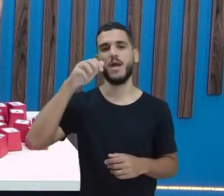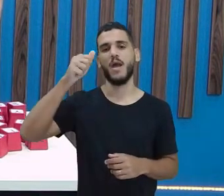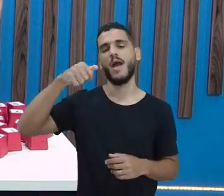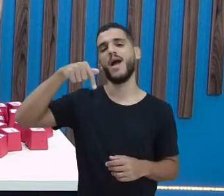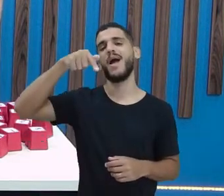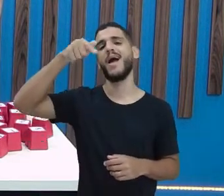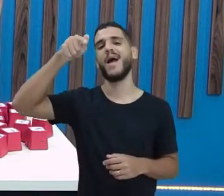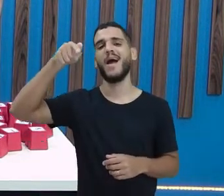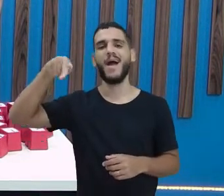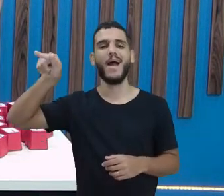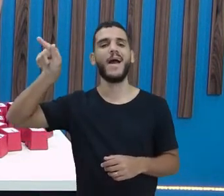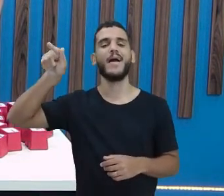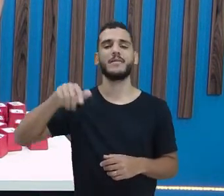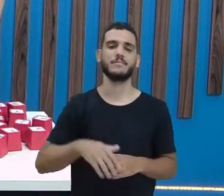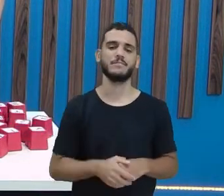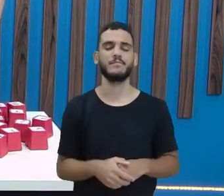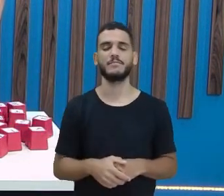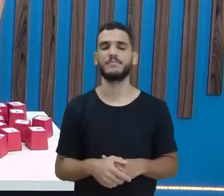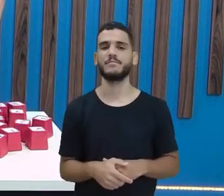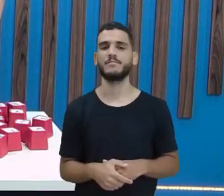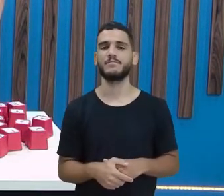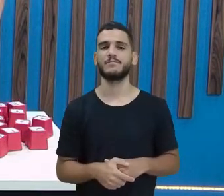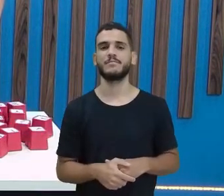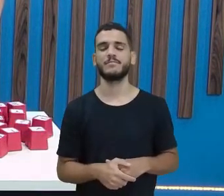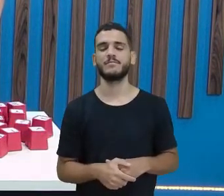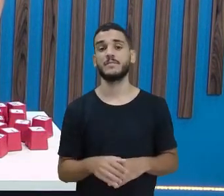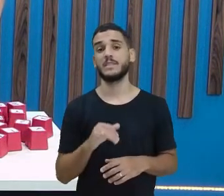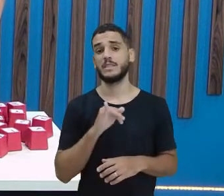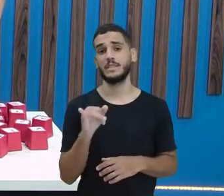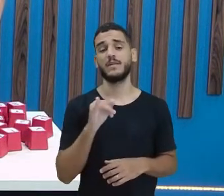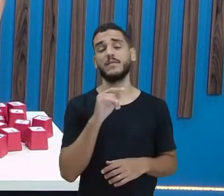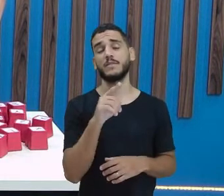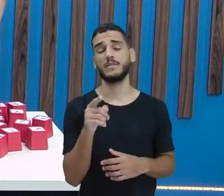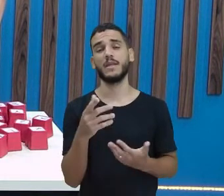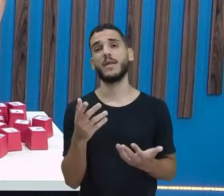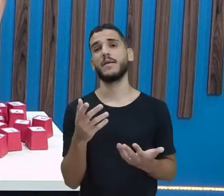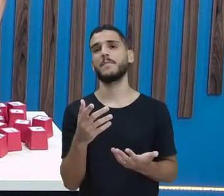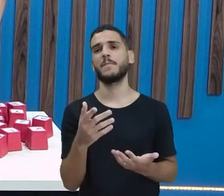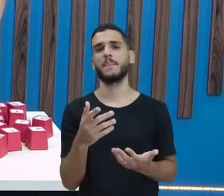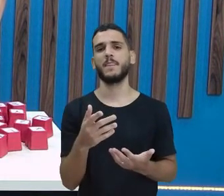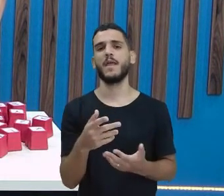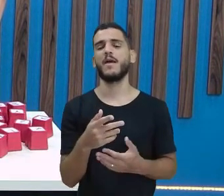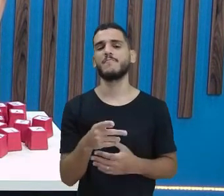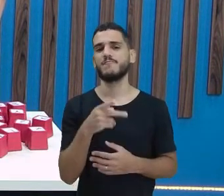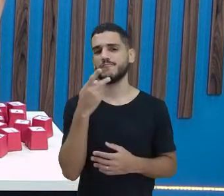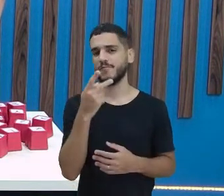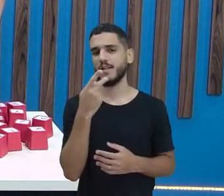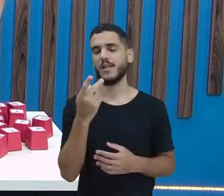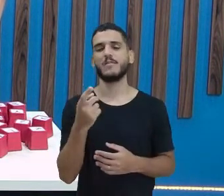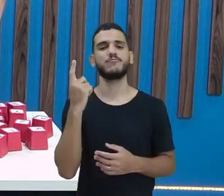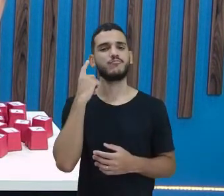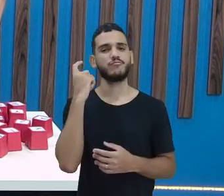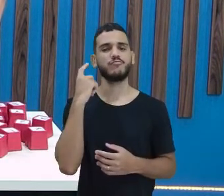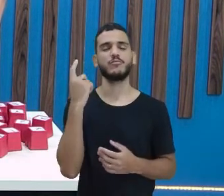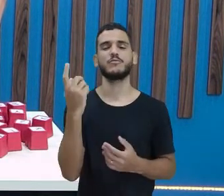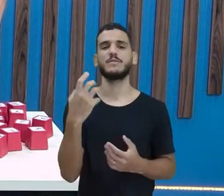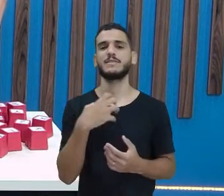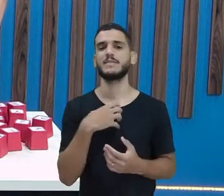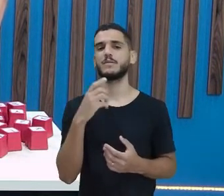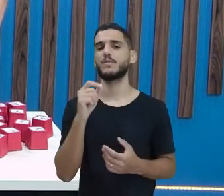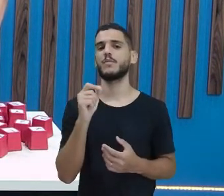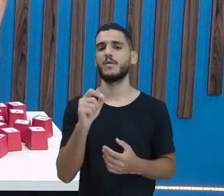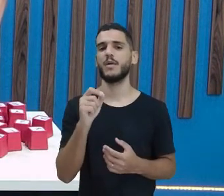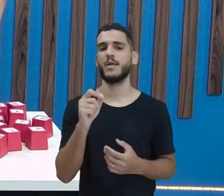Saindo do nariz. Se você disser agora esse som, não é? Se você pronunciar esse som, você vai sentir que ele é